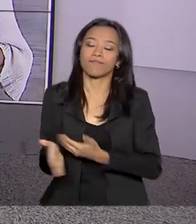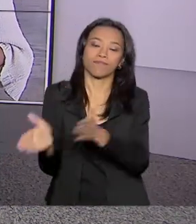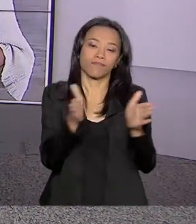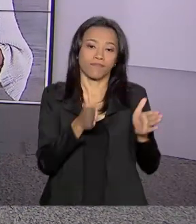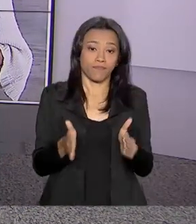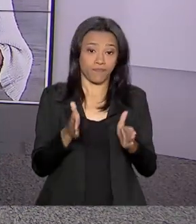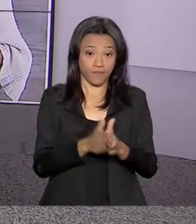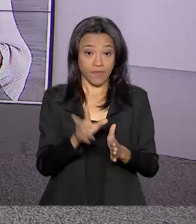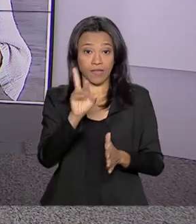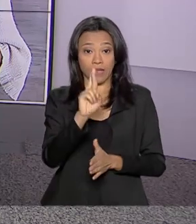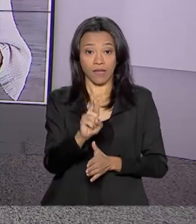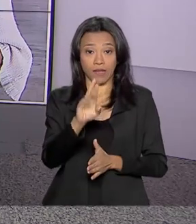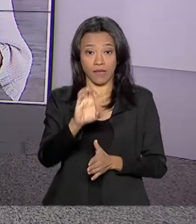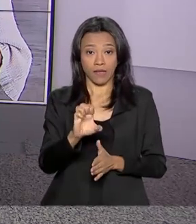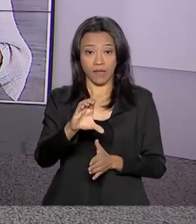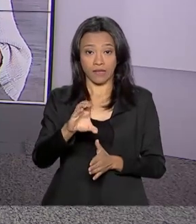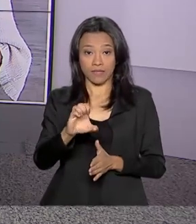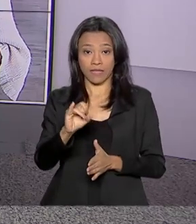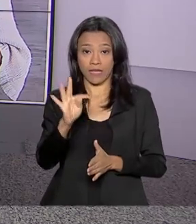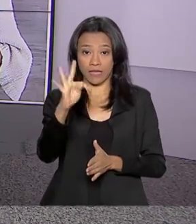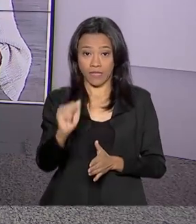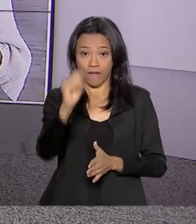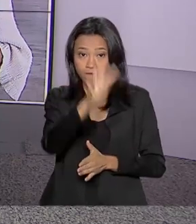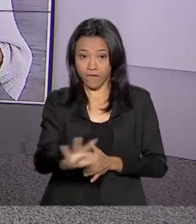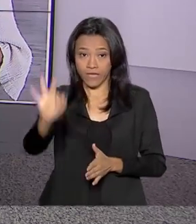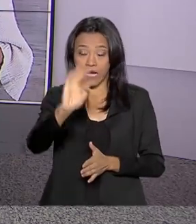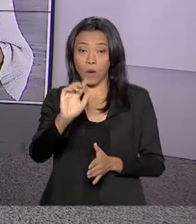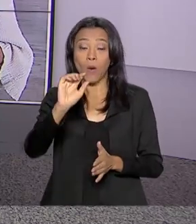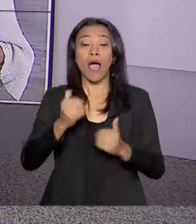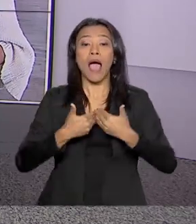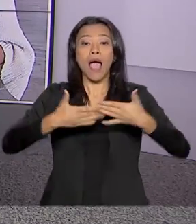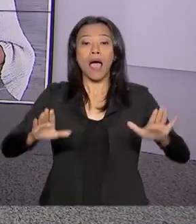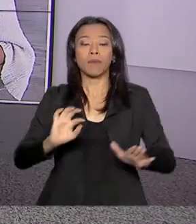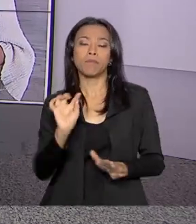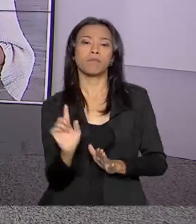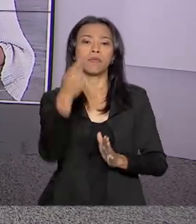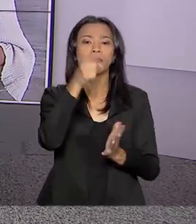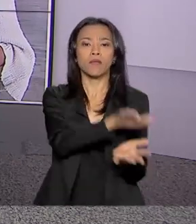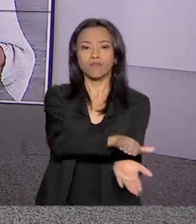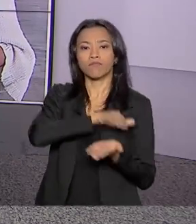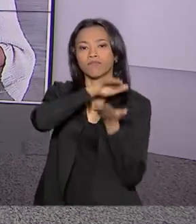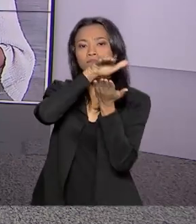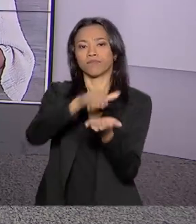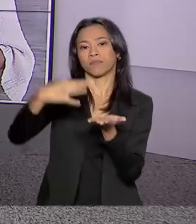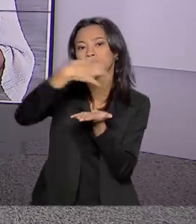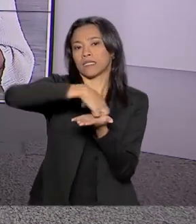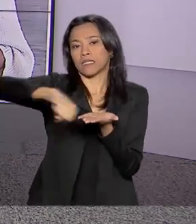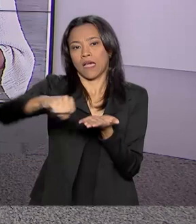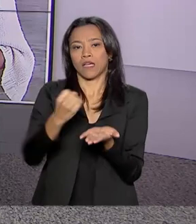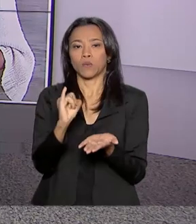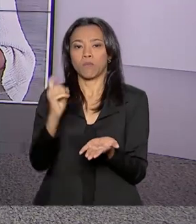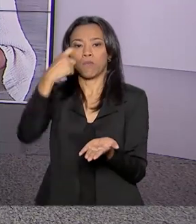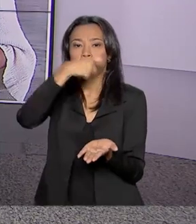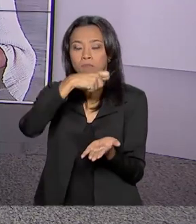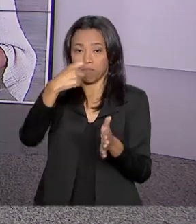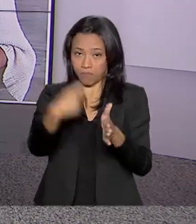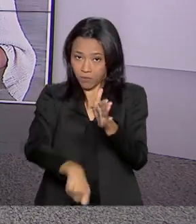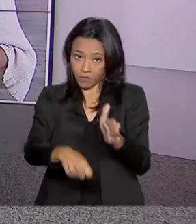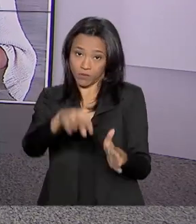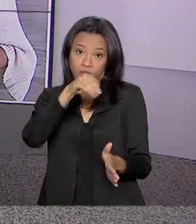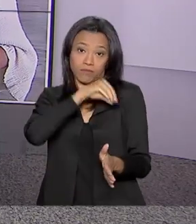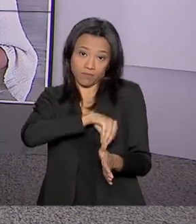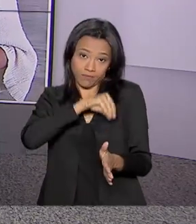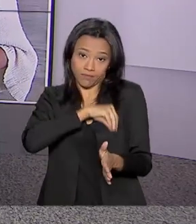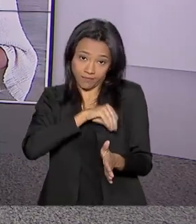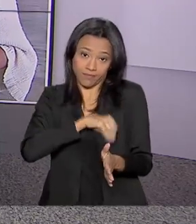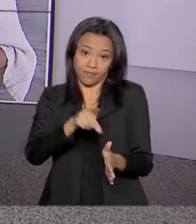a Receita Federal abre na segunda-feira consulta ao primeiro lote de restituição do imposto de renda. Vamos então conversar com Luciana Collares de Holanda, que tem